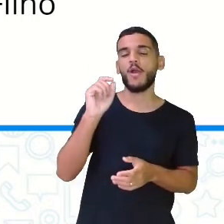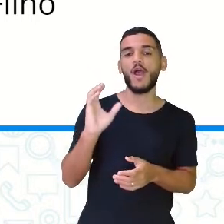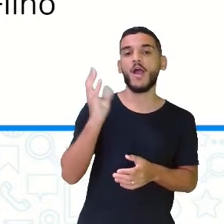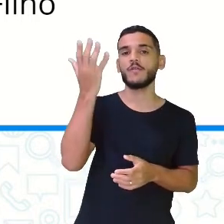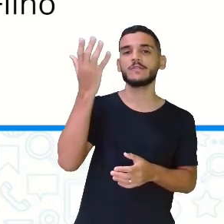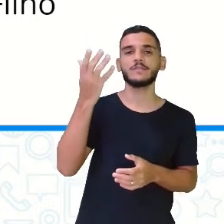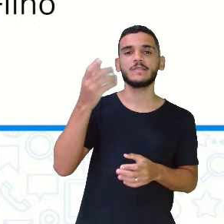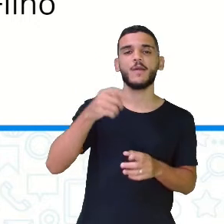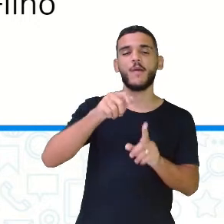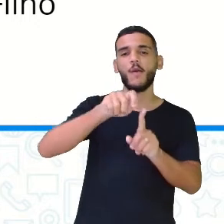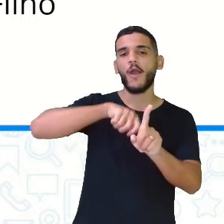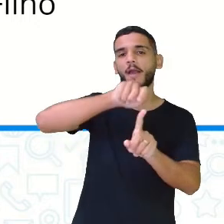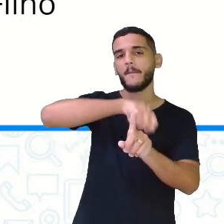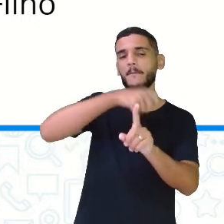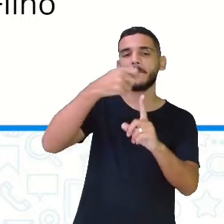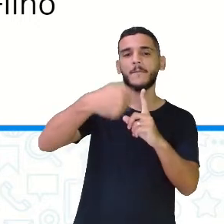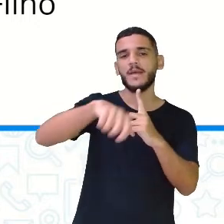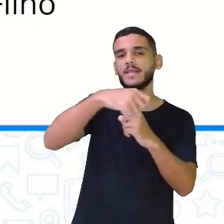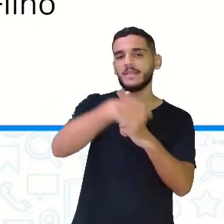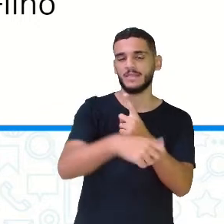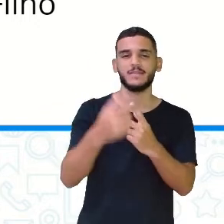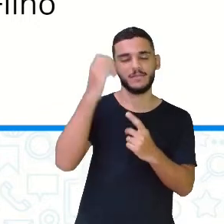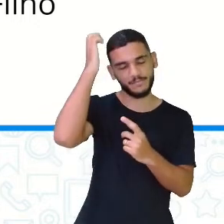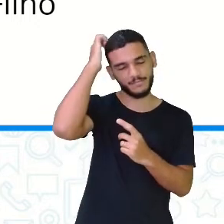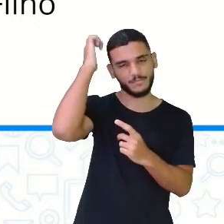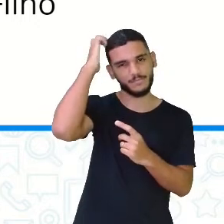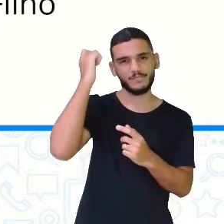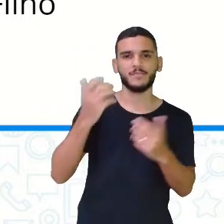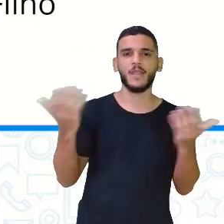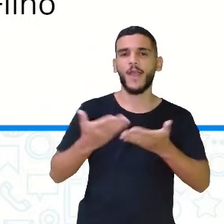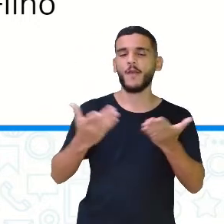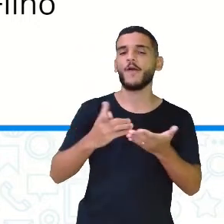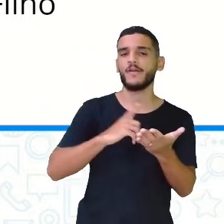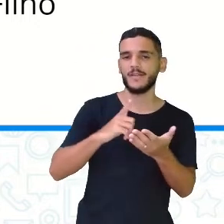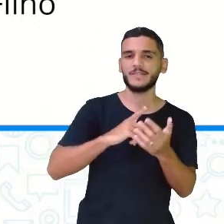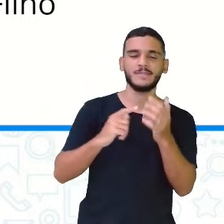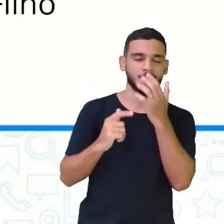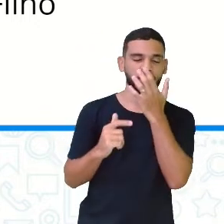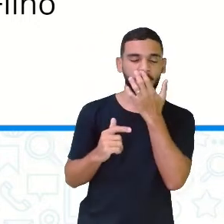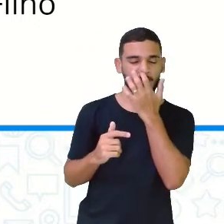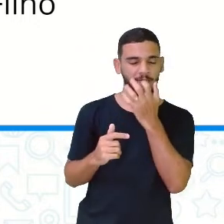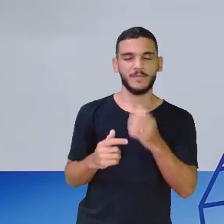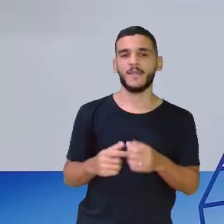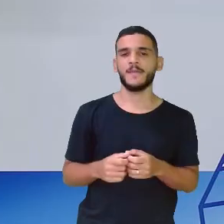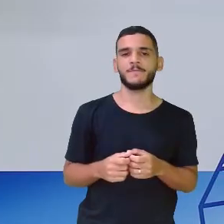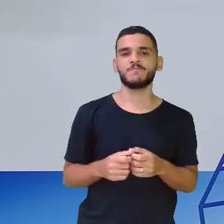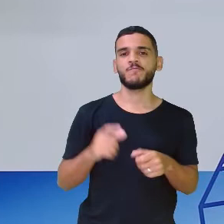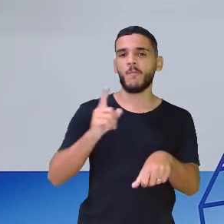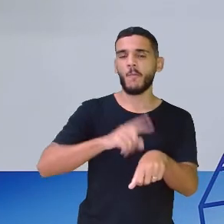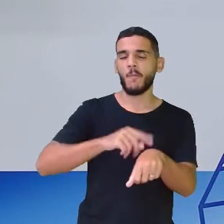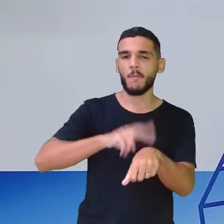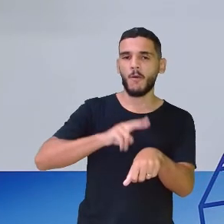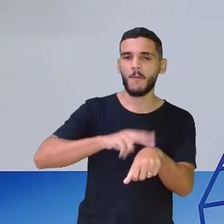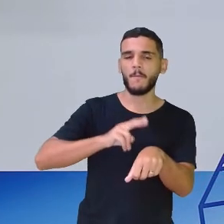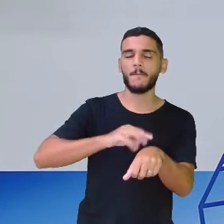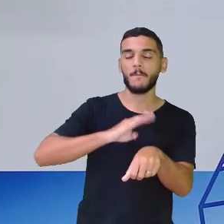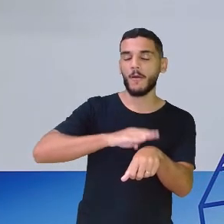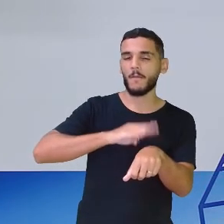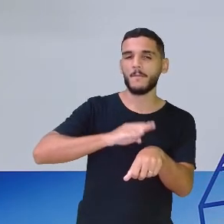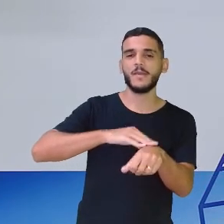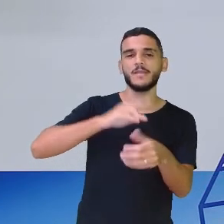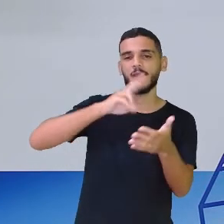A gente vai embarcar nessa aventura agora com essa leitura. Esse livrinho aí foi escrito por